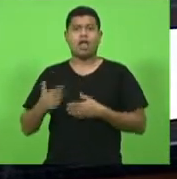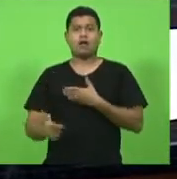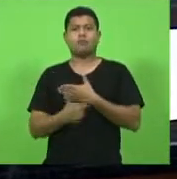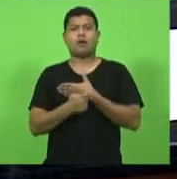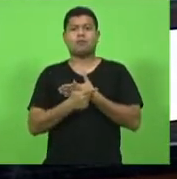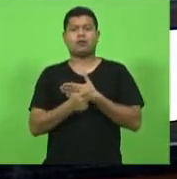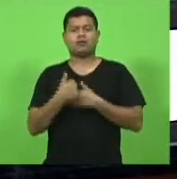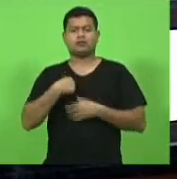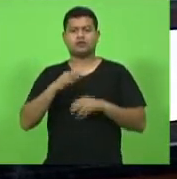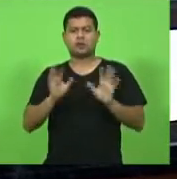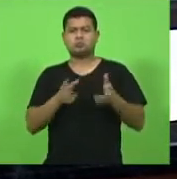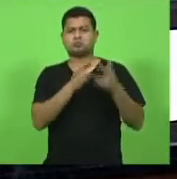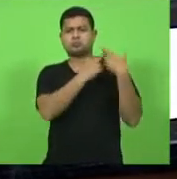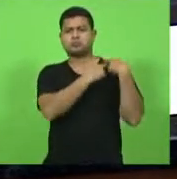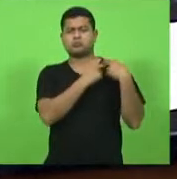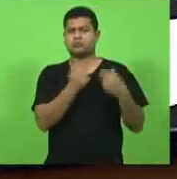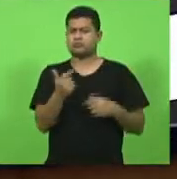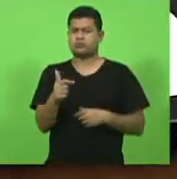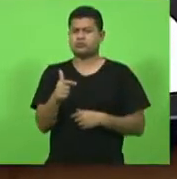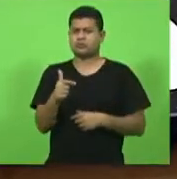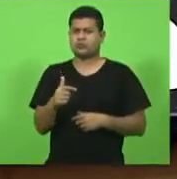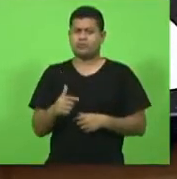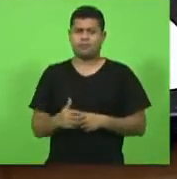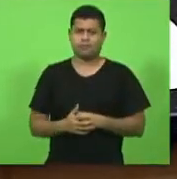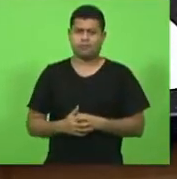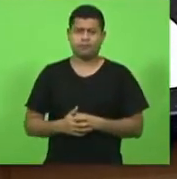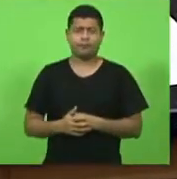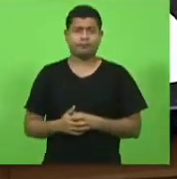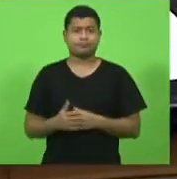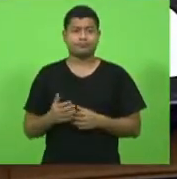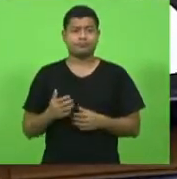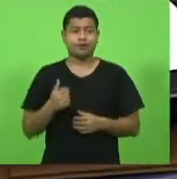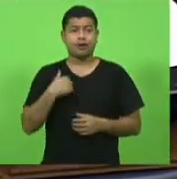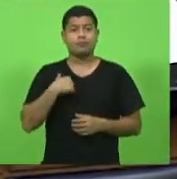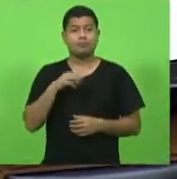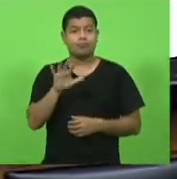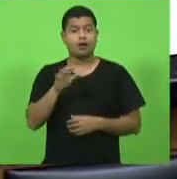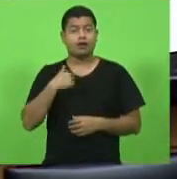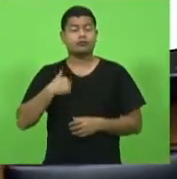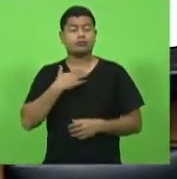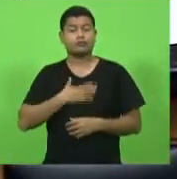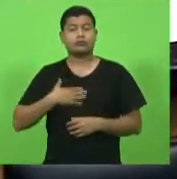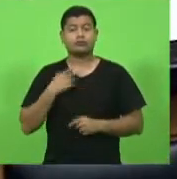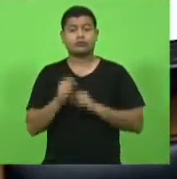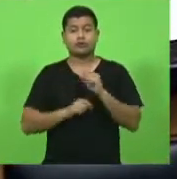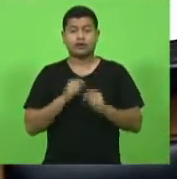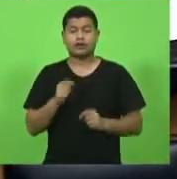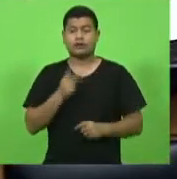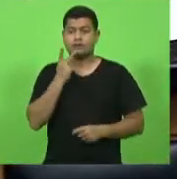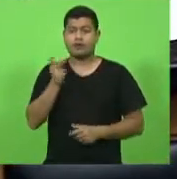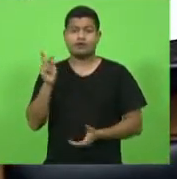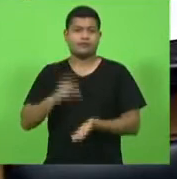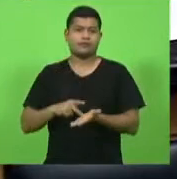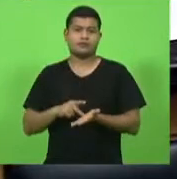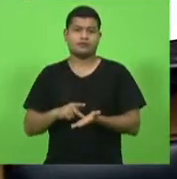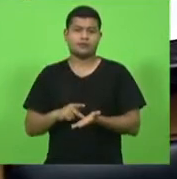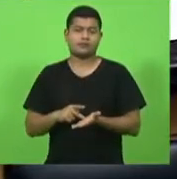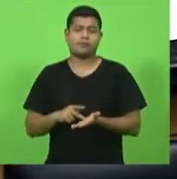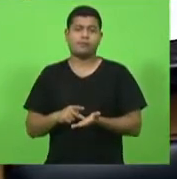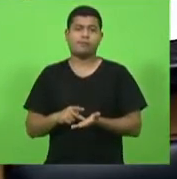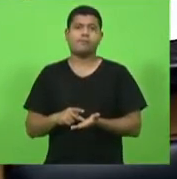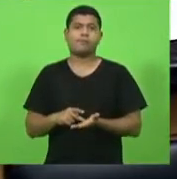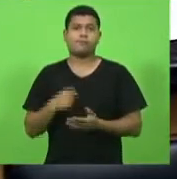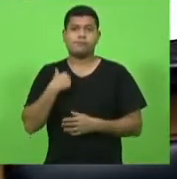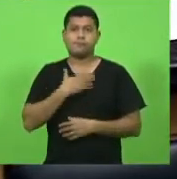essa capacidade ou exerço esse papel mas gosto tenho o hábito de falar a verdade por isso gostaria até que se fosse